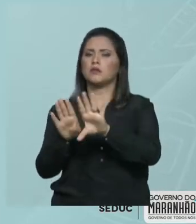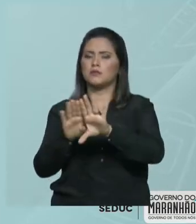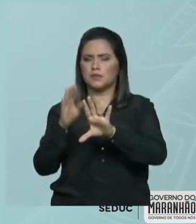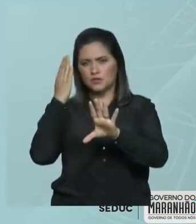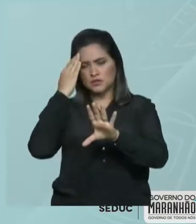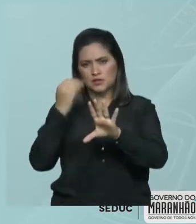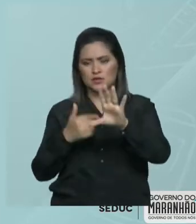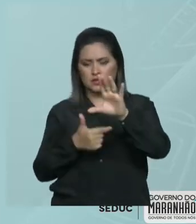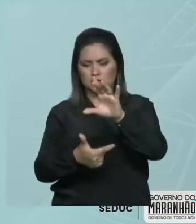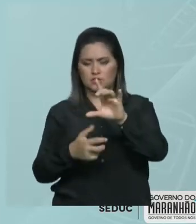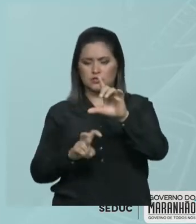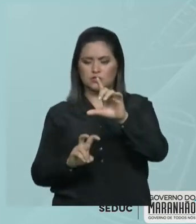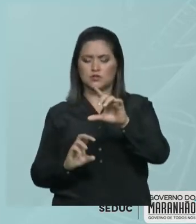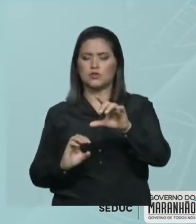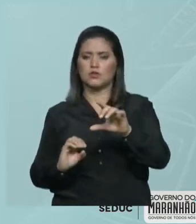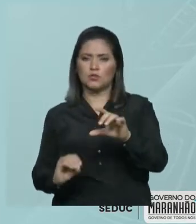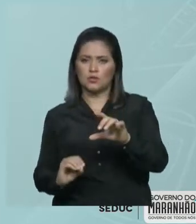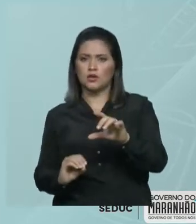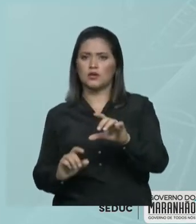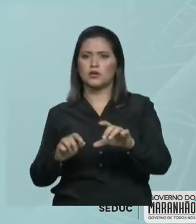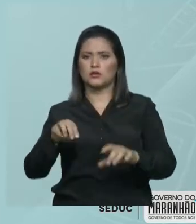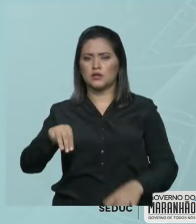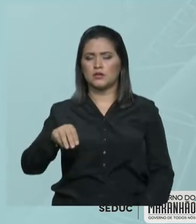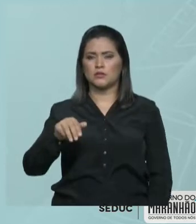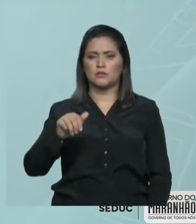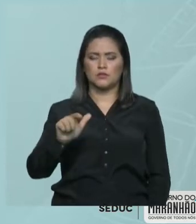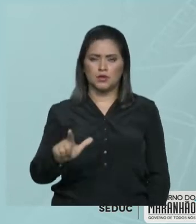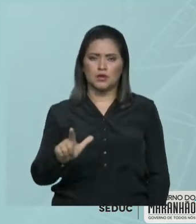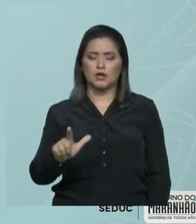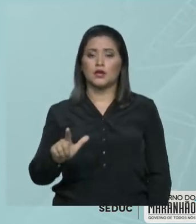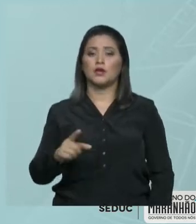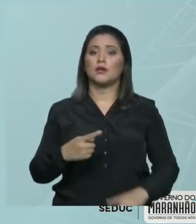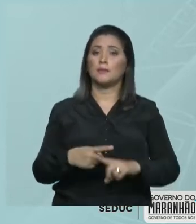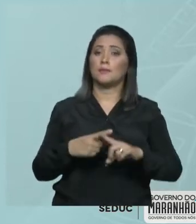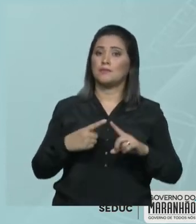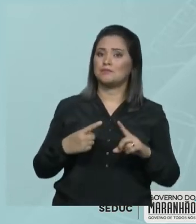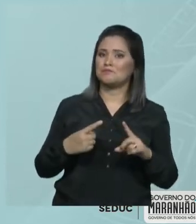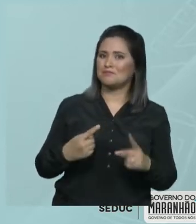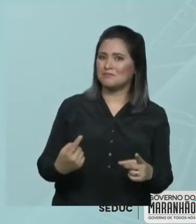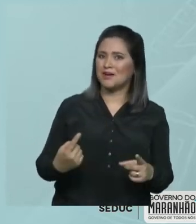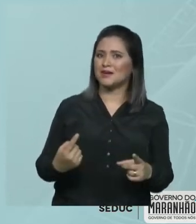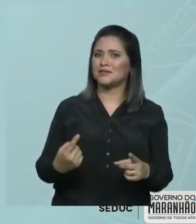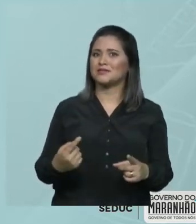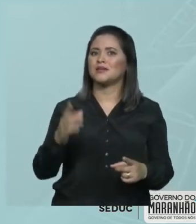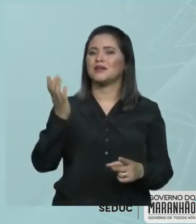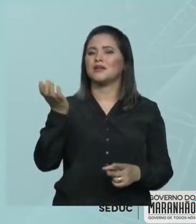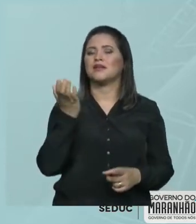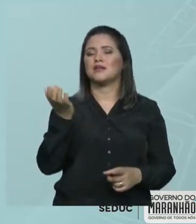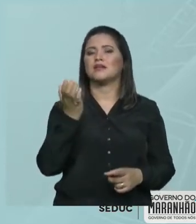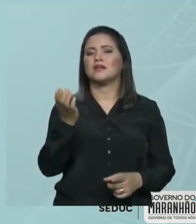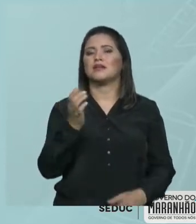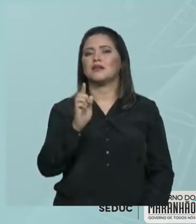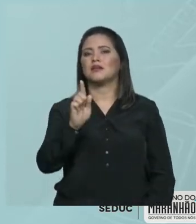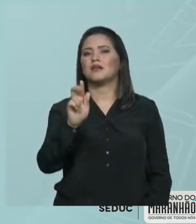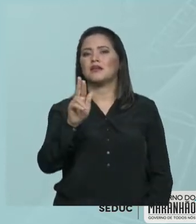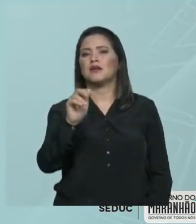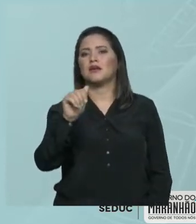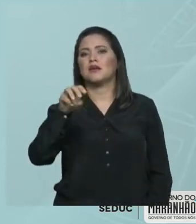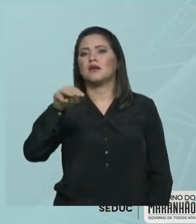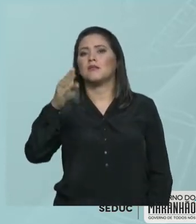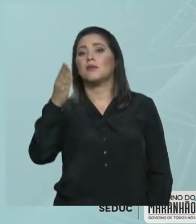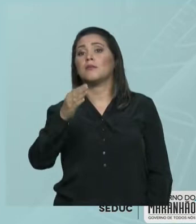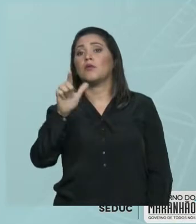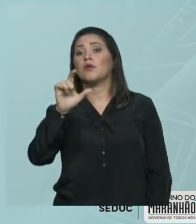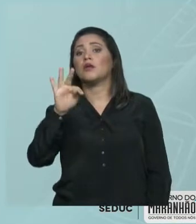é 250 ml, mas como ele quer em gramas por litro, eu obrigatoriamente transformei para litros. Confere, gente.